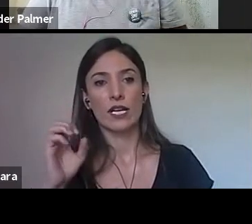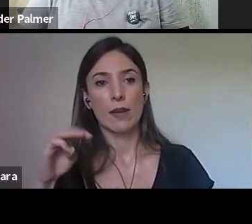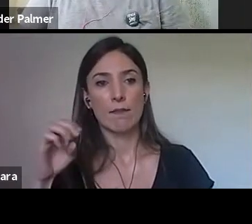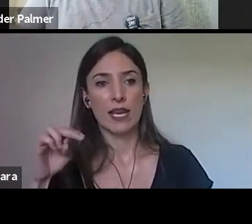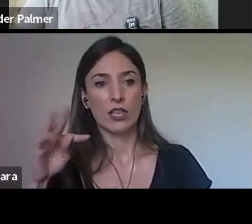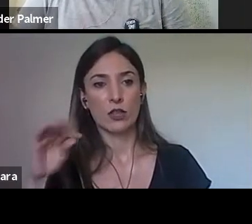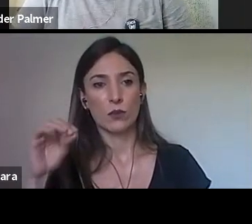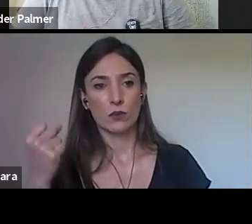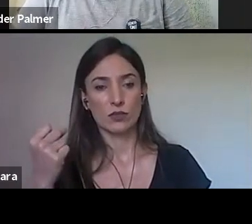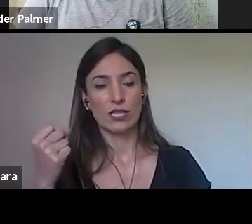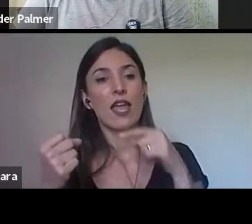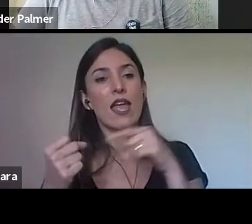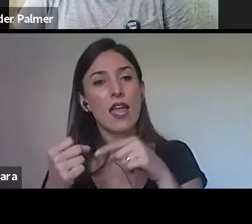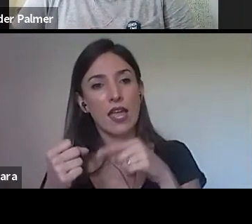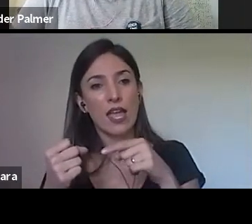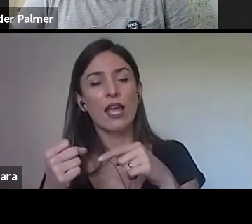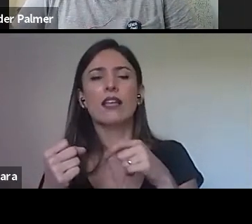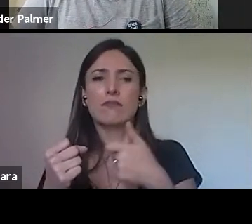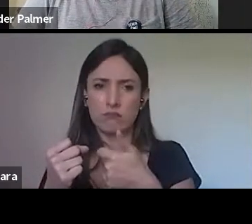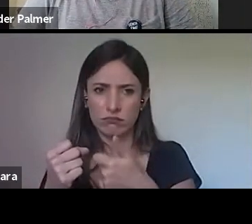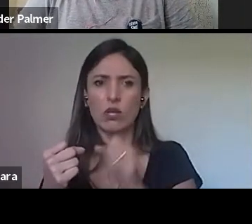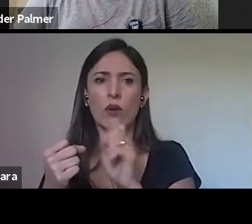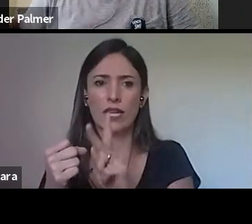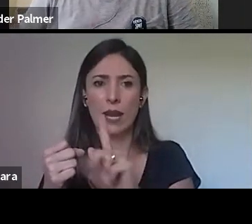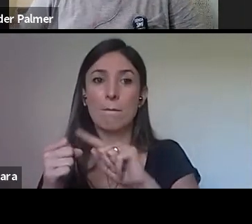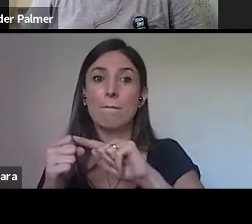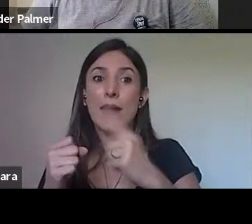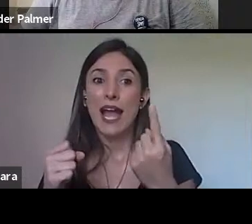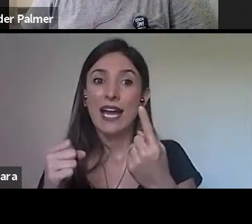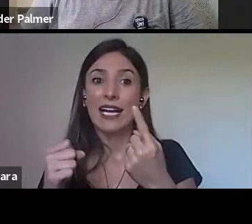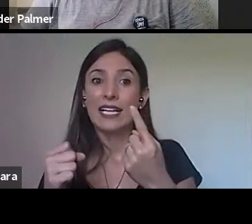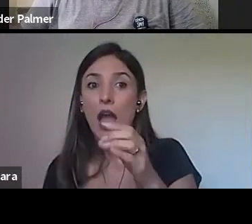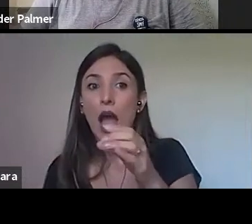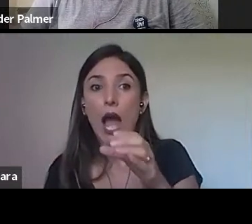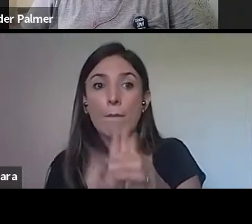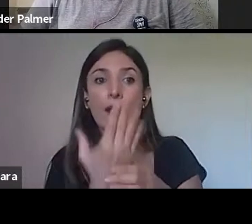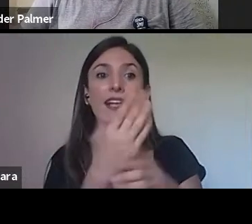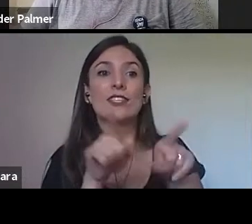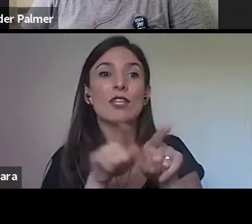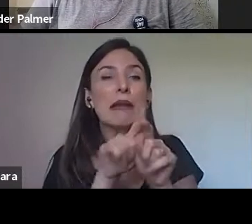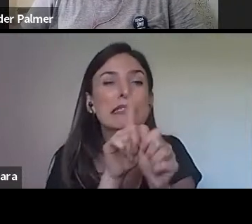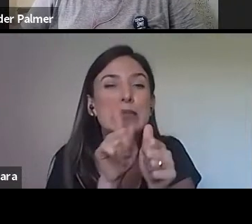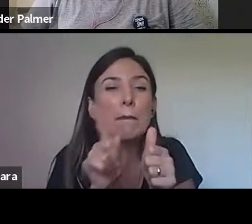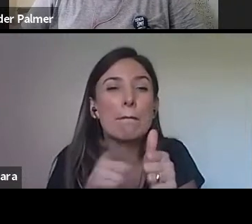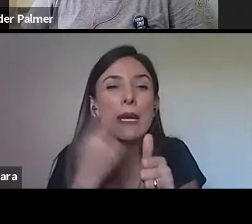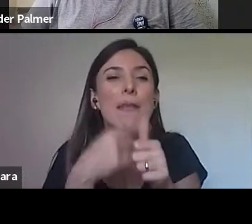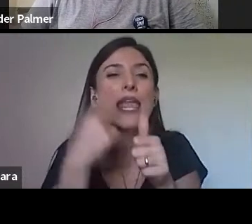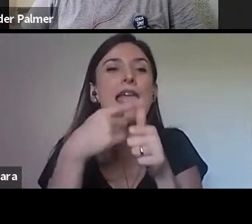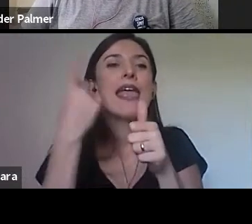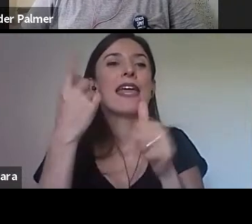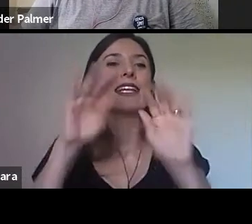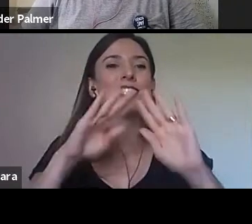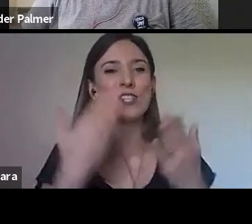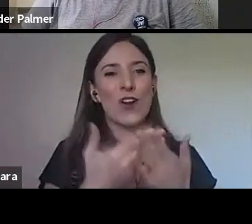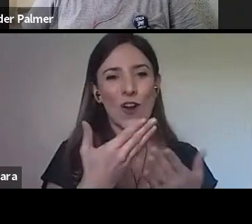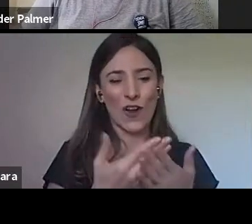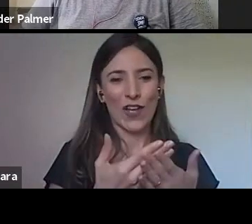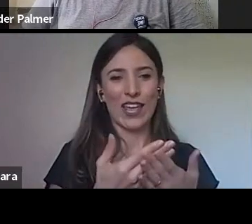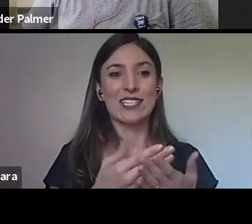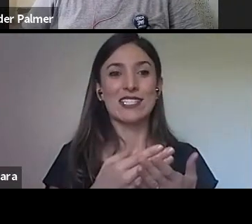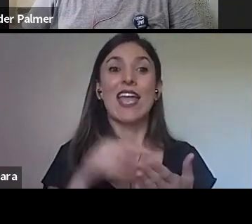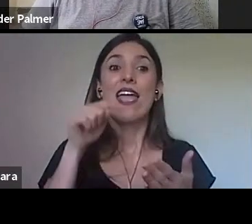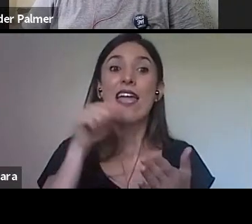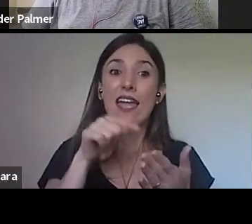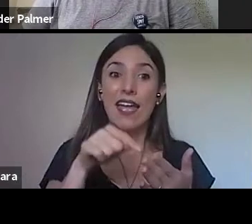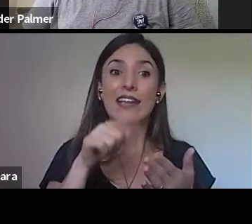recolhimento, aparecem as primeiras escolas. E são escolas, sim, de ler,